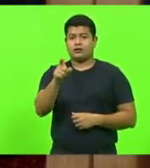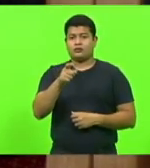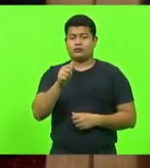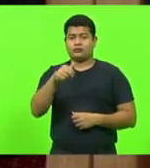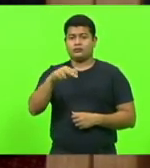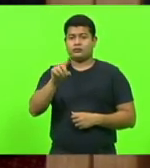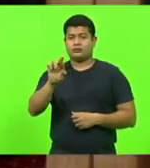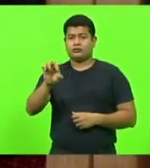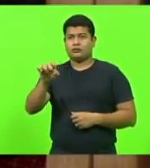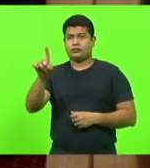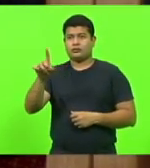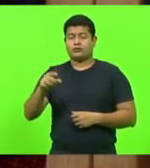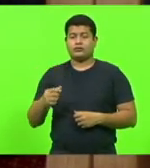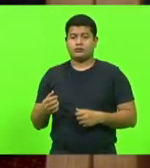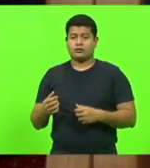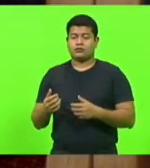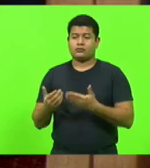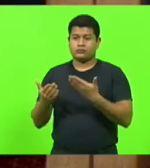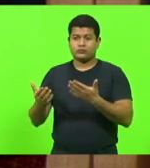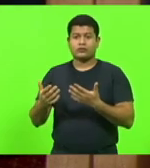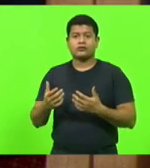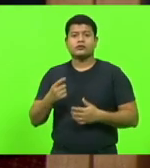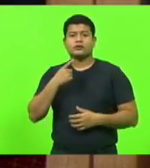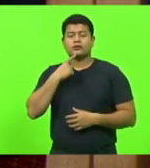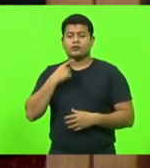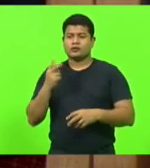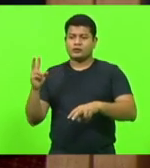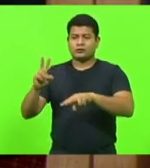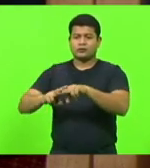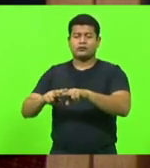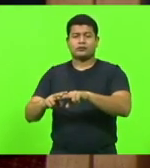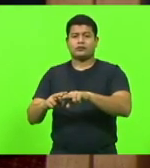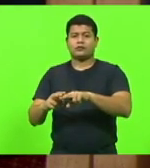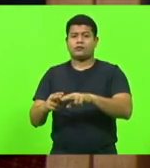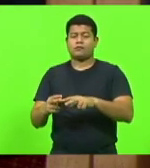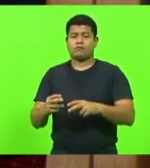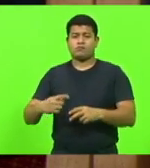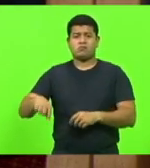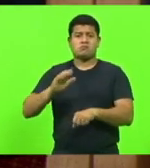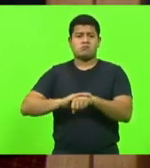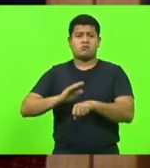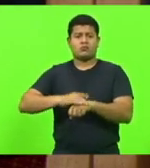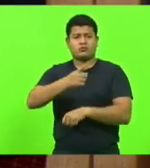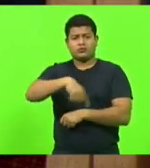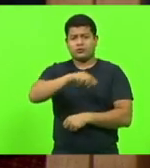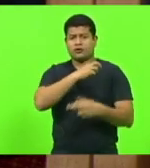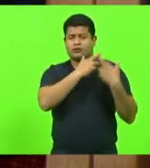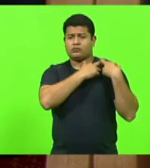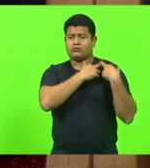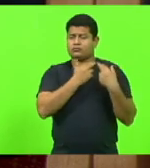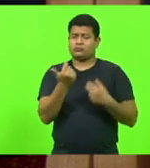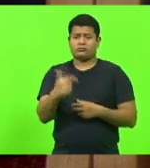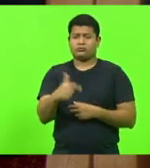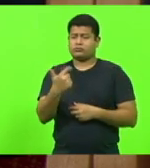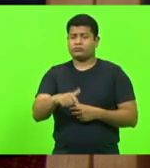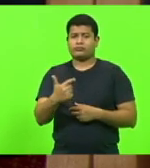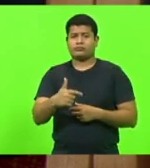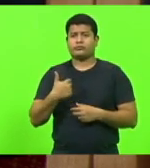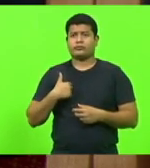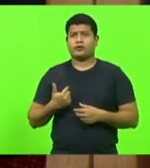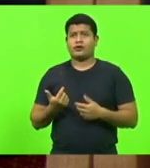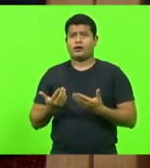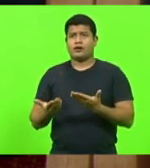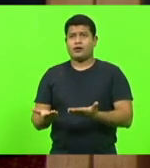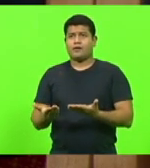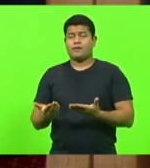as quais motivou essa prisão preventiva e não compete à nossa casa estabelecer